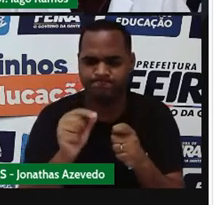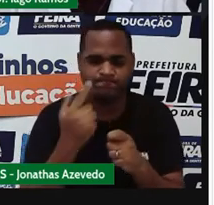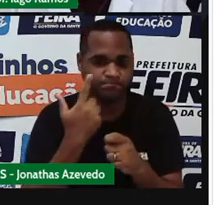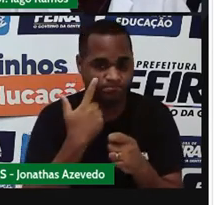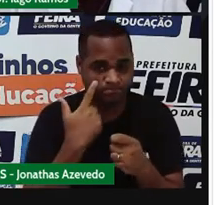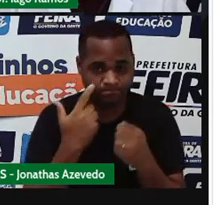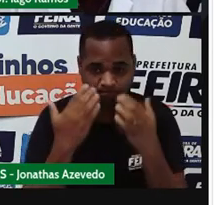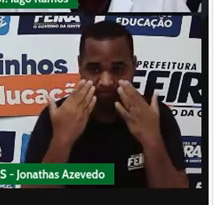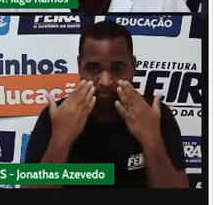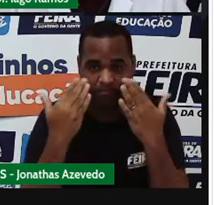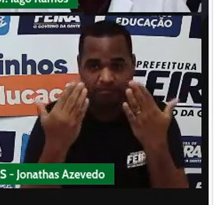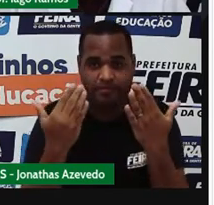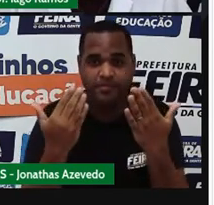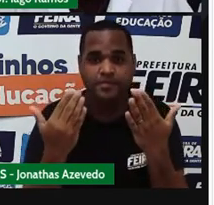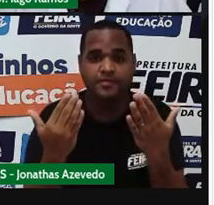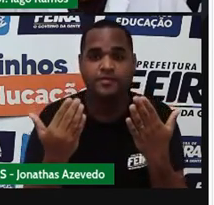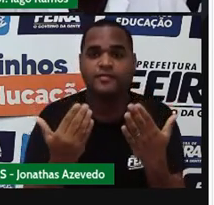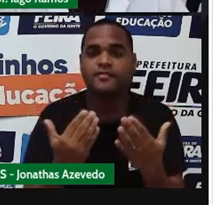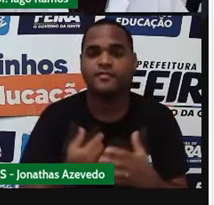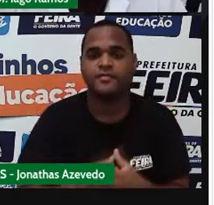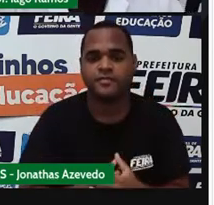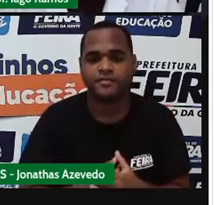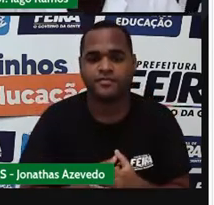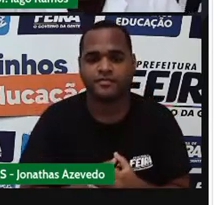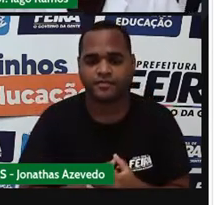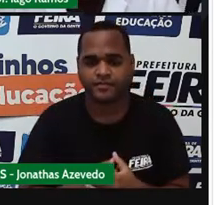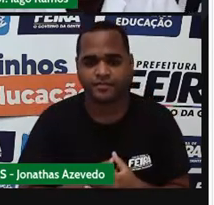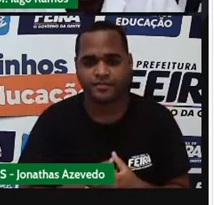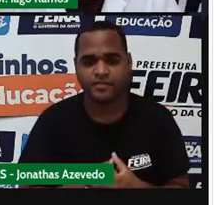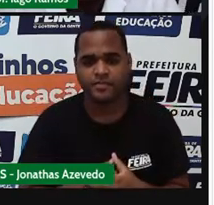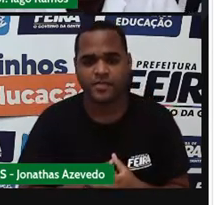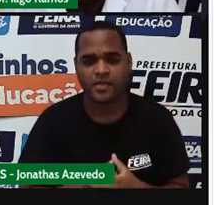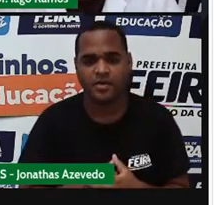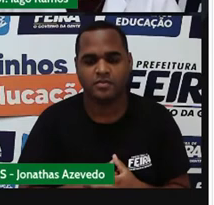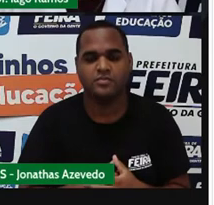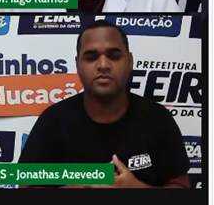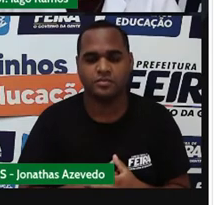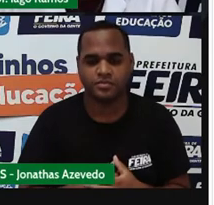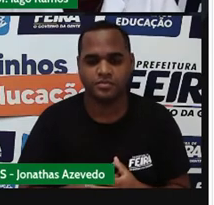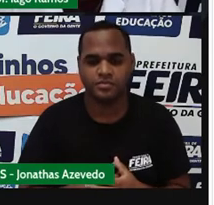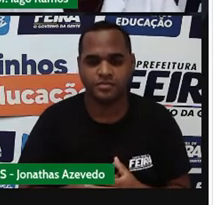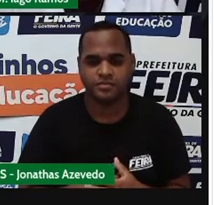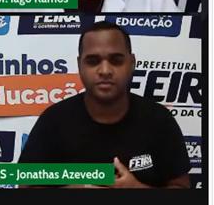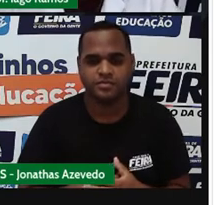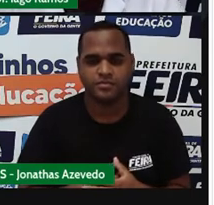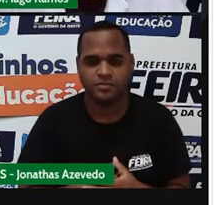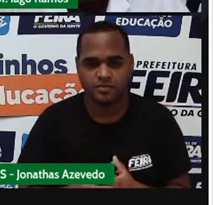Que eu vou pegar esse lado e vou dividir por 2.